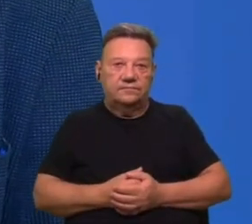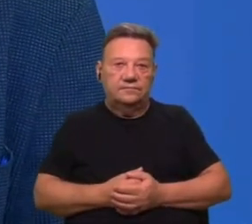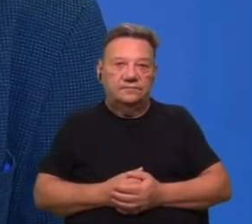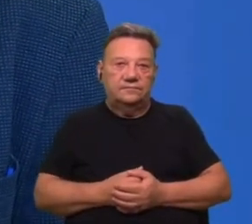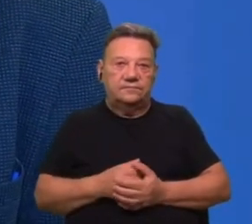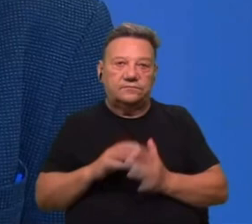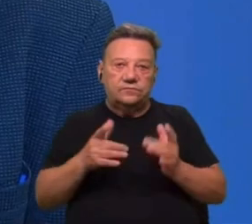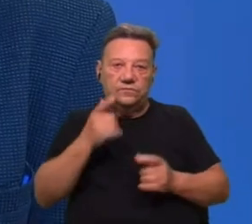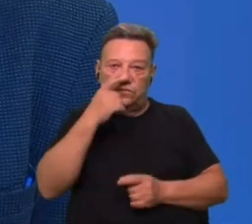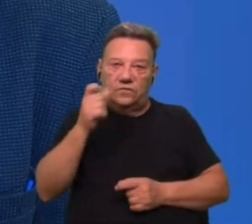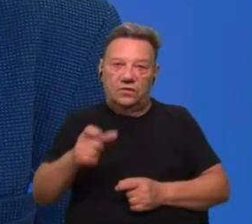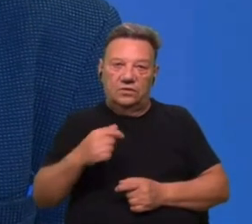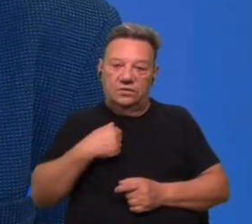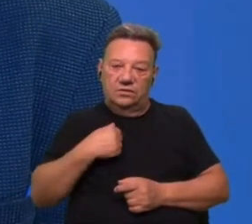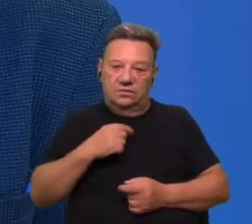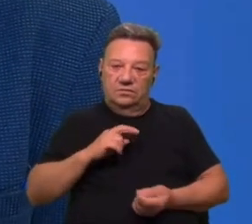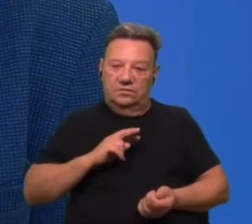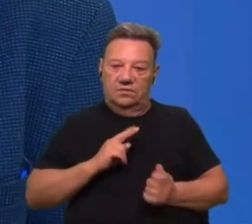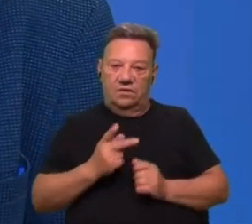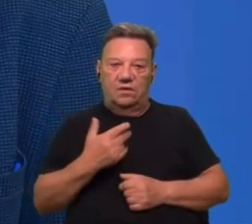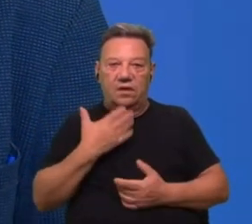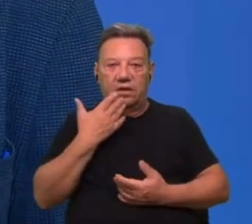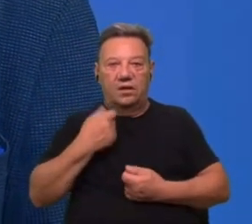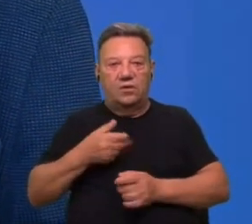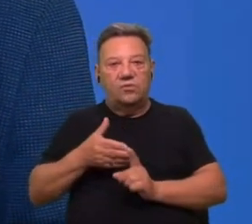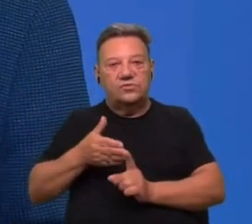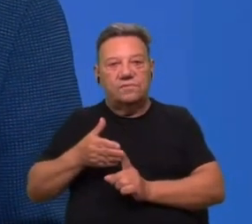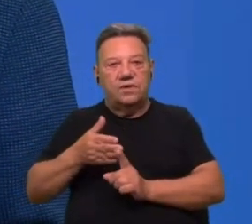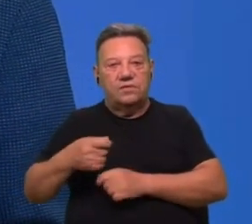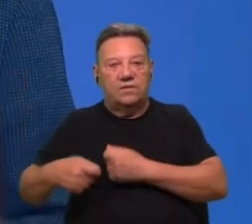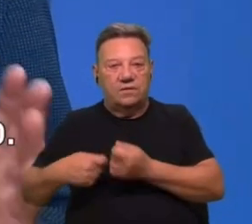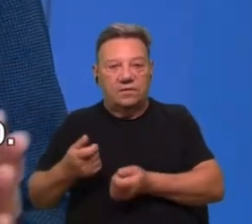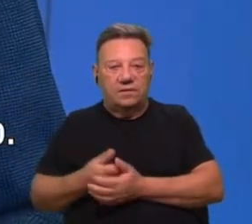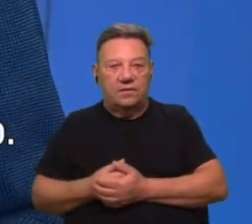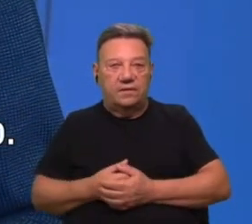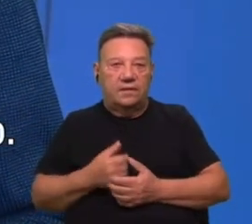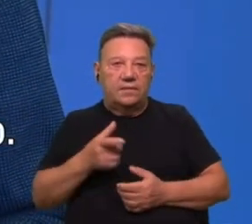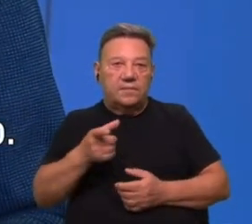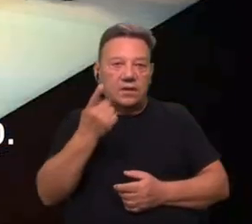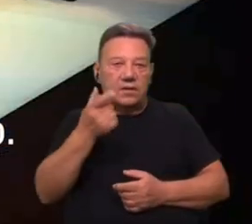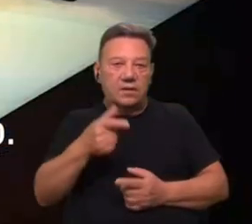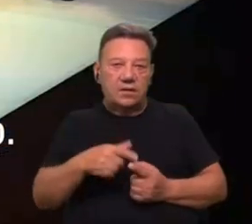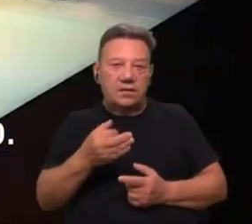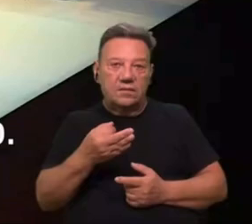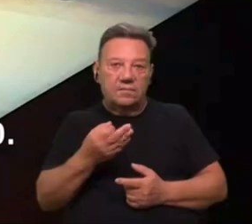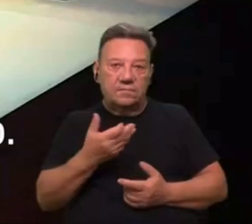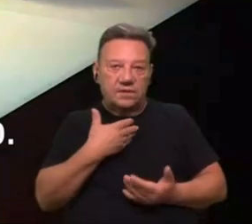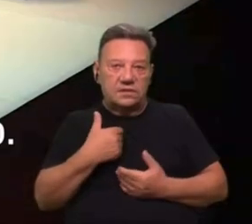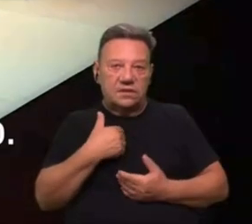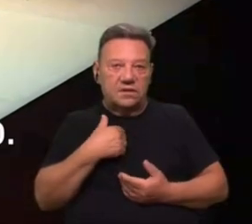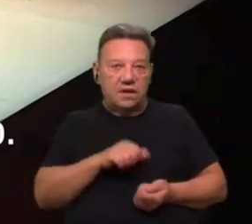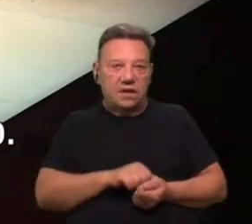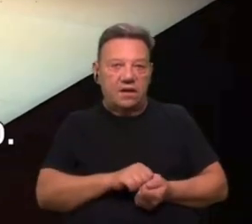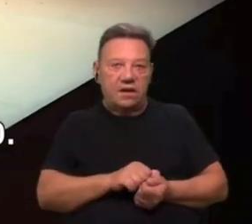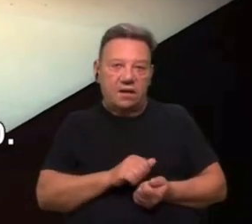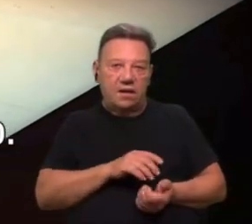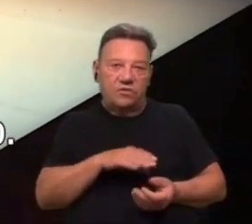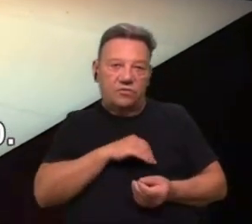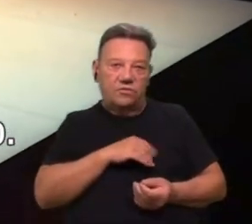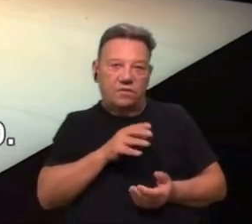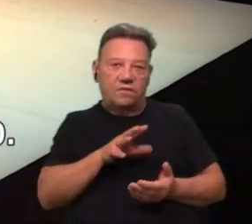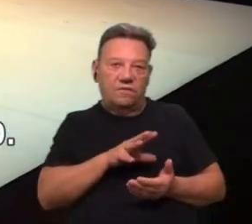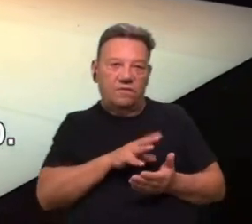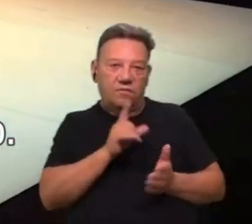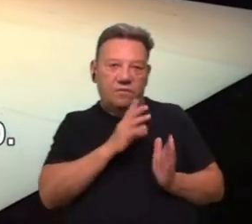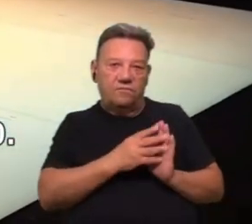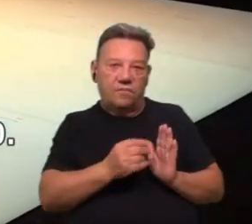o cidadão se tornou consumador. Mas é uma peça que eu adoptei a forma